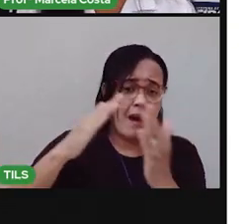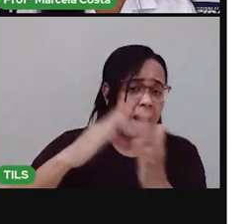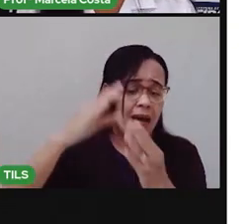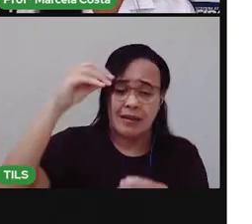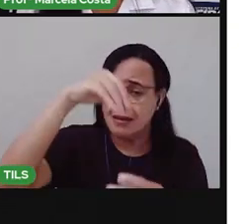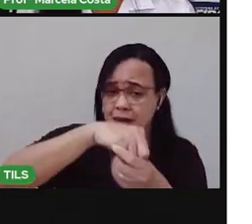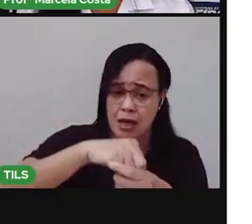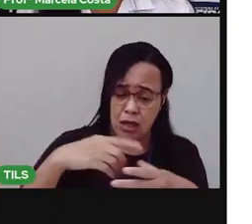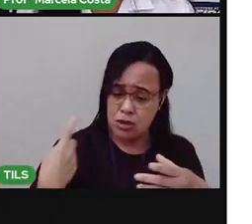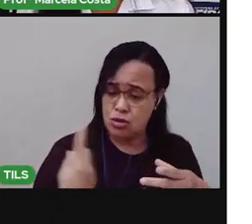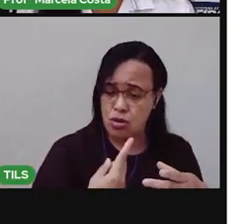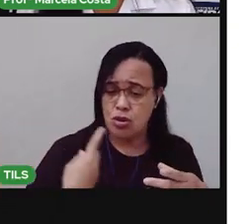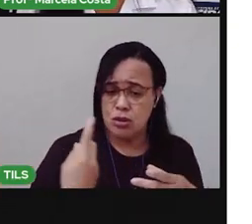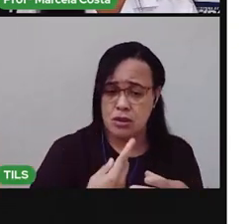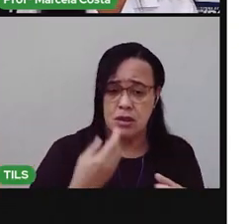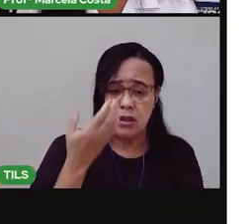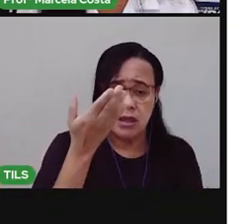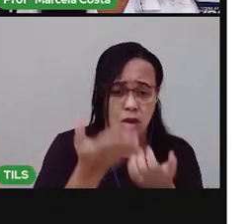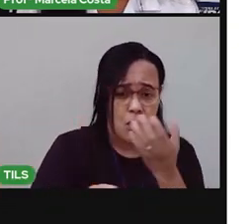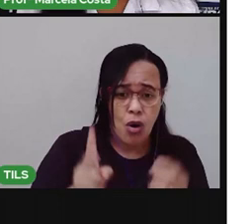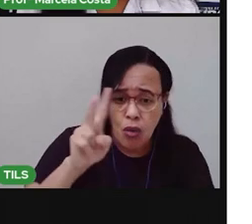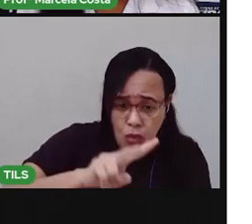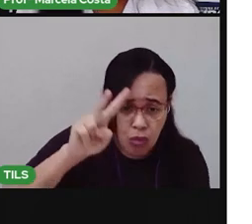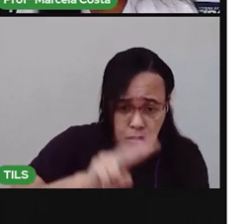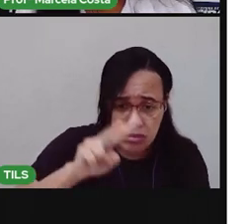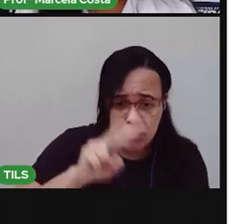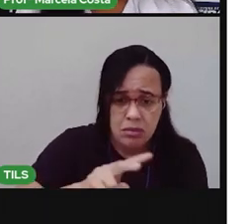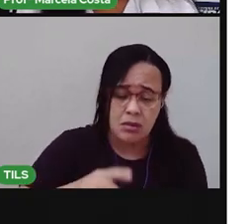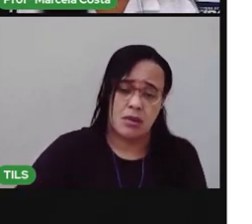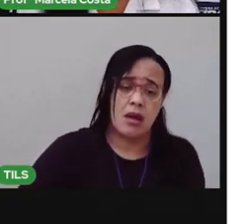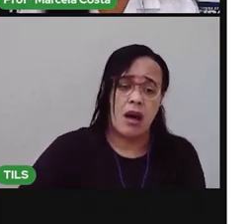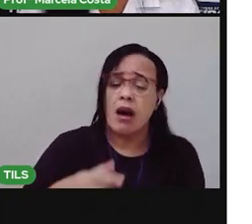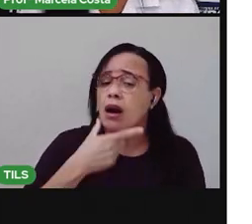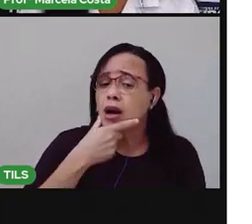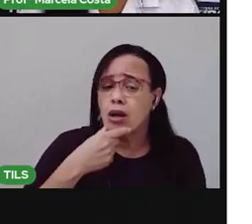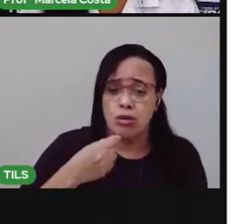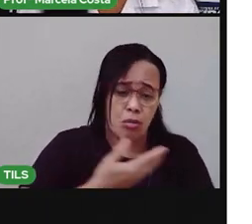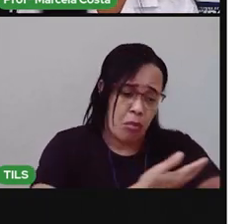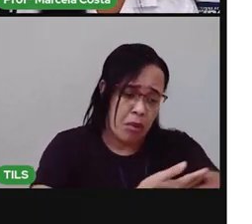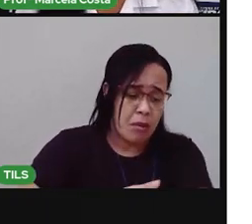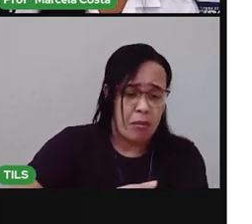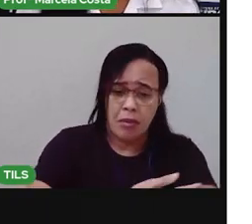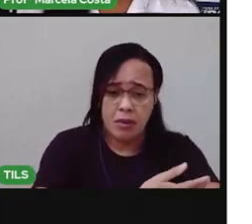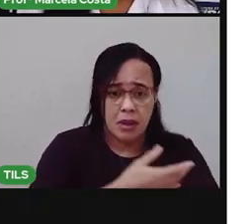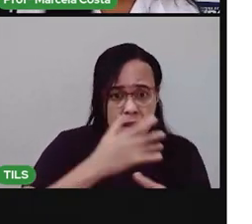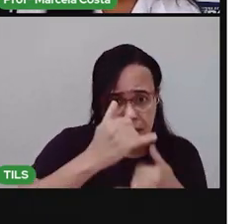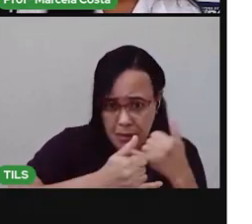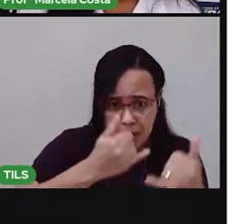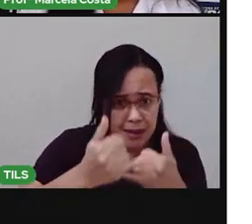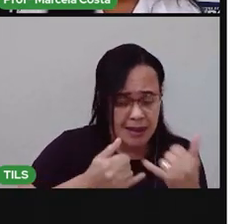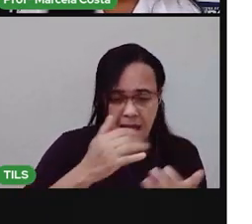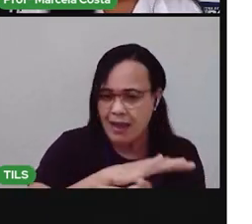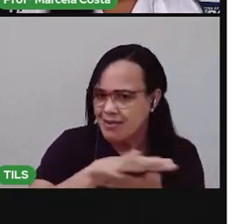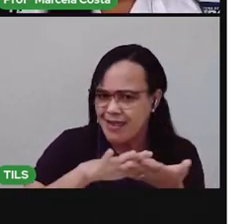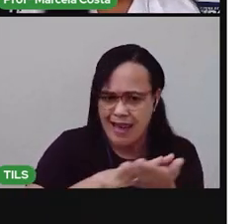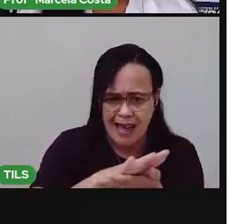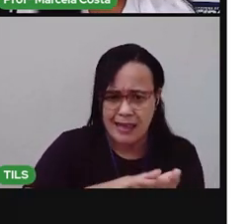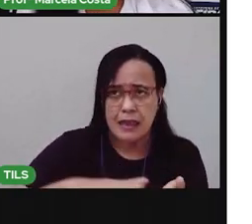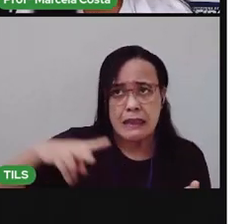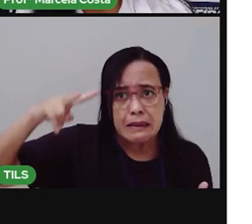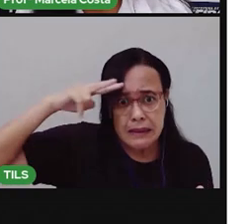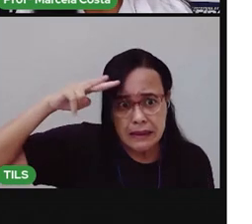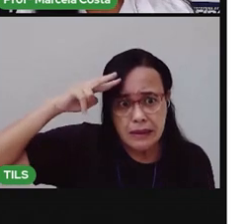casa. Cuidar de beber. E não tinha um minuto para poder brincar. Chegou a segunda-feira.